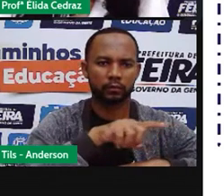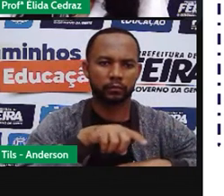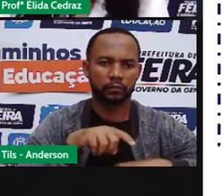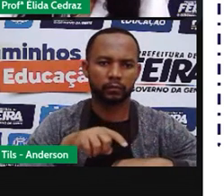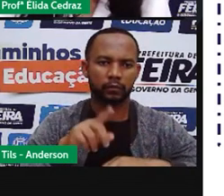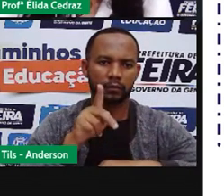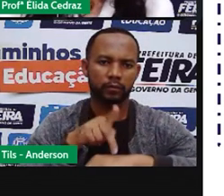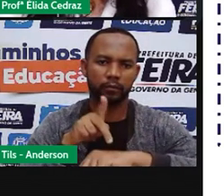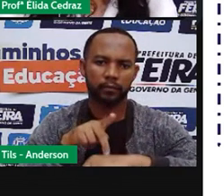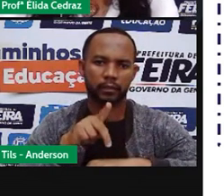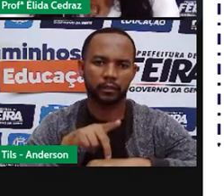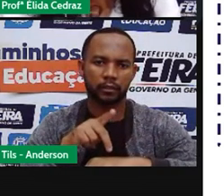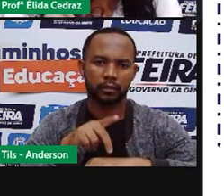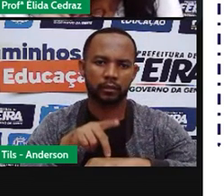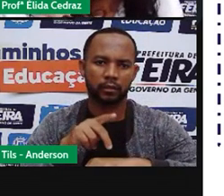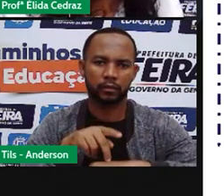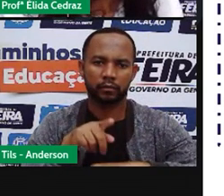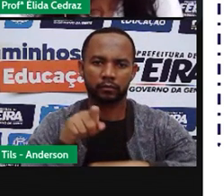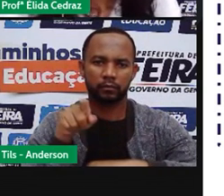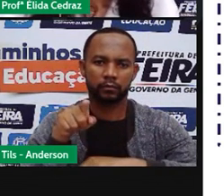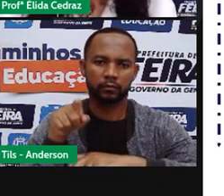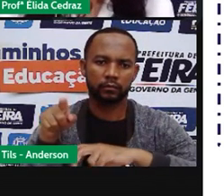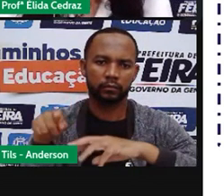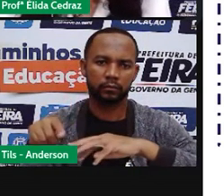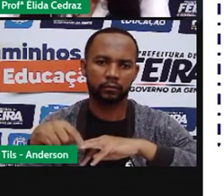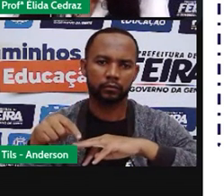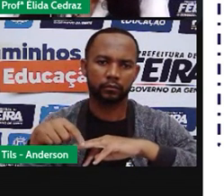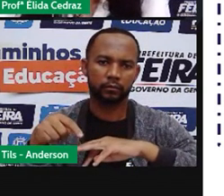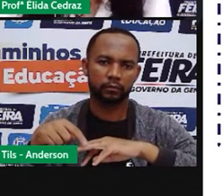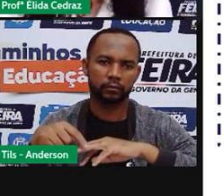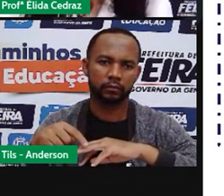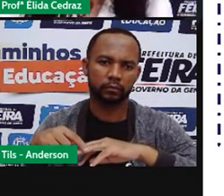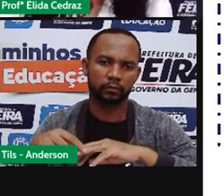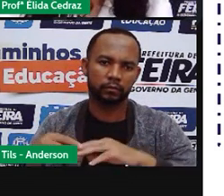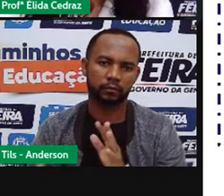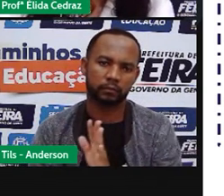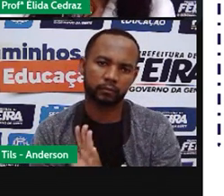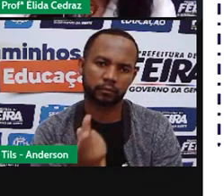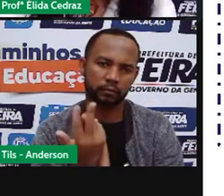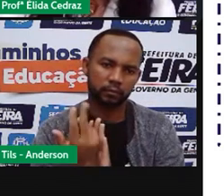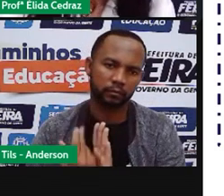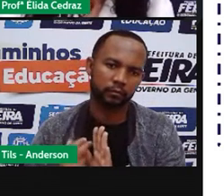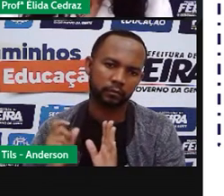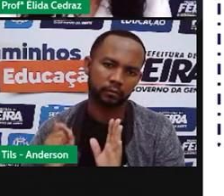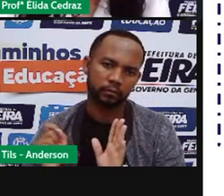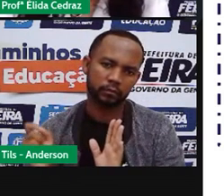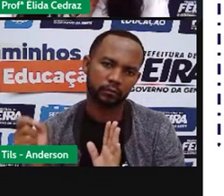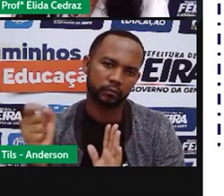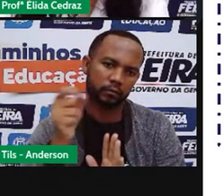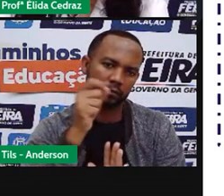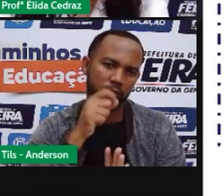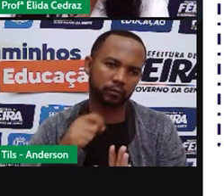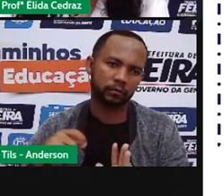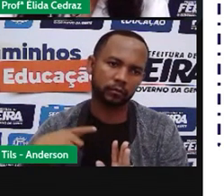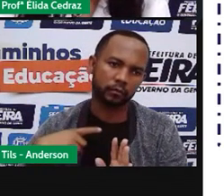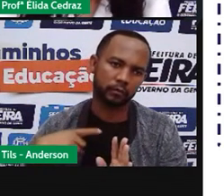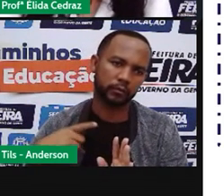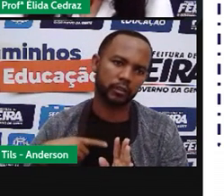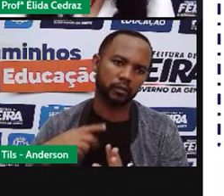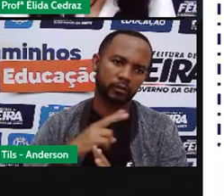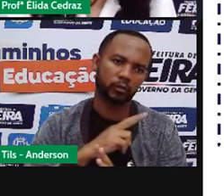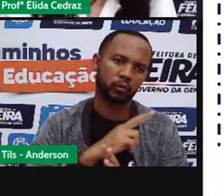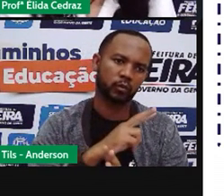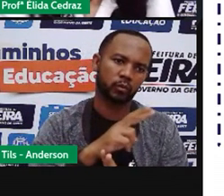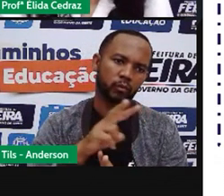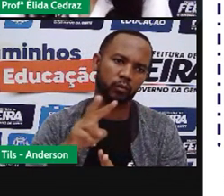pedras e uma escultura. Todos esses possuem uma sombra.